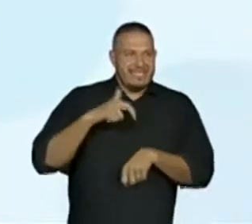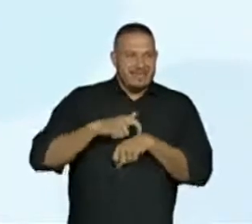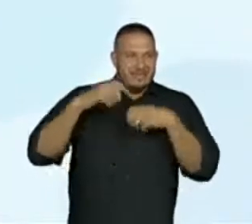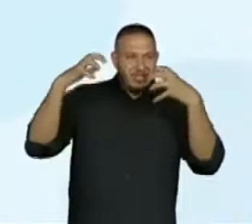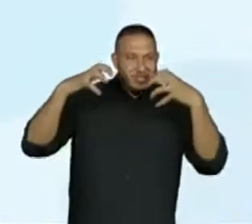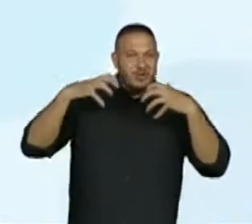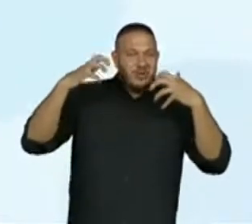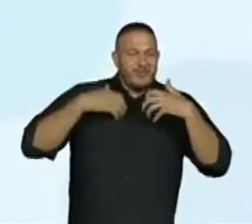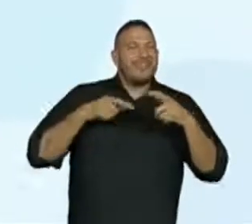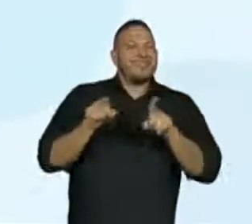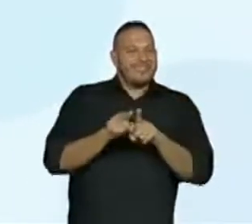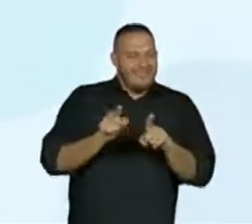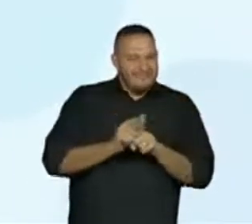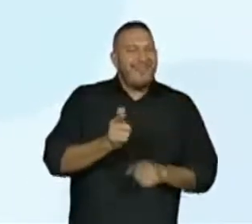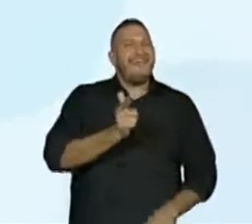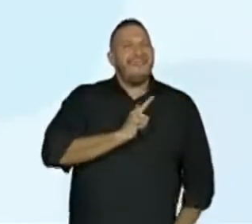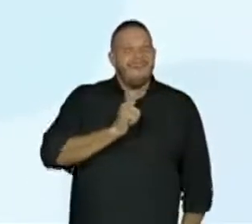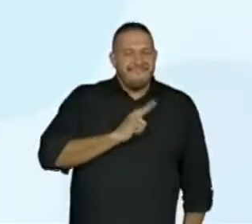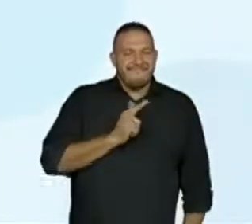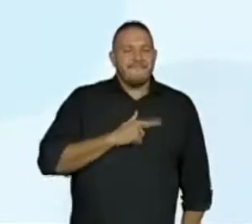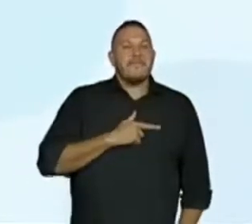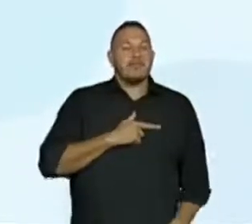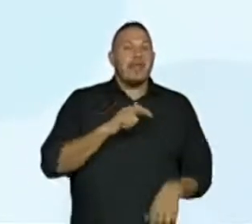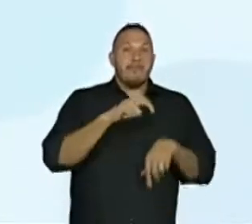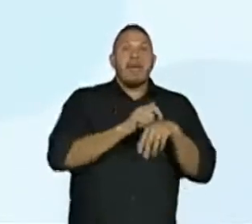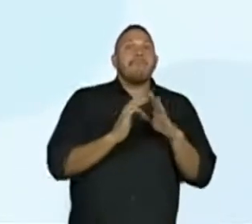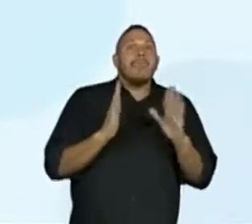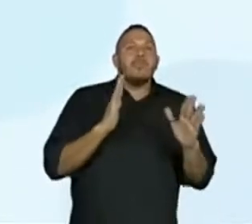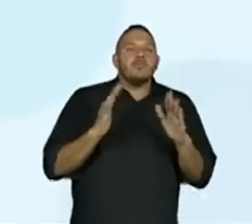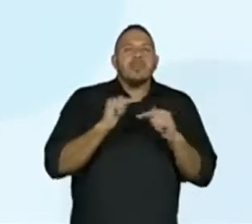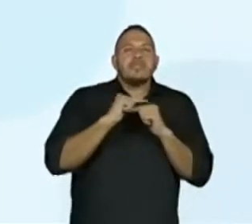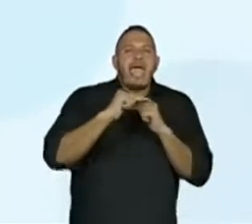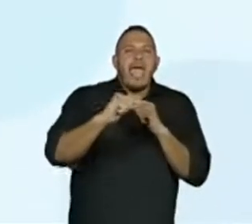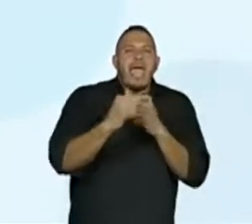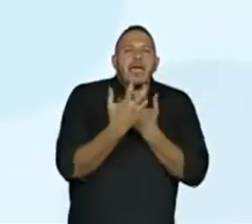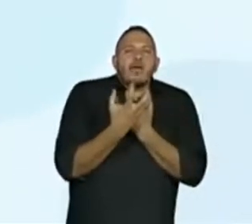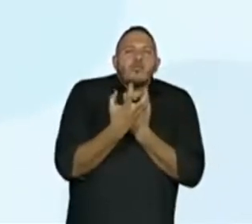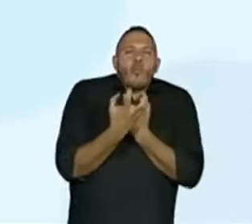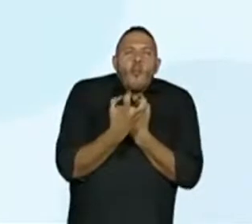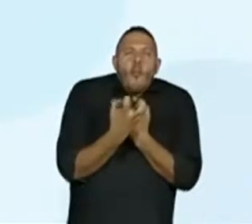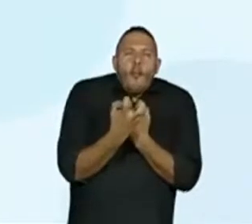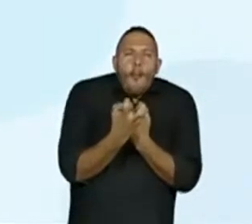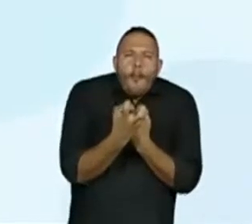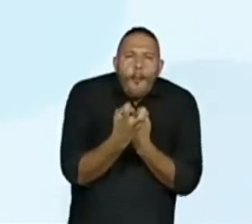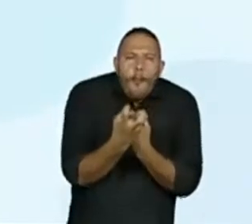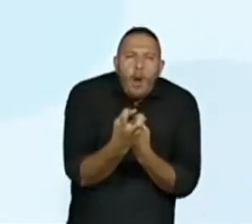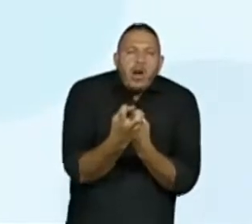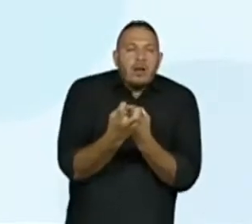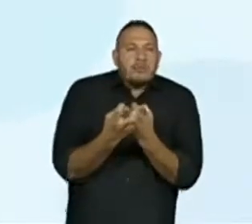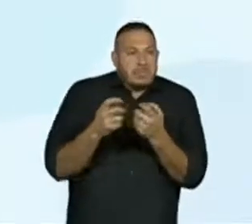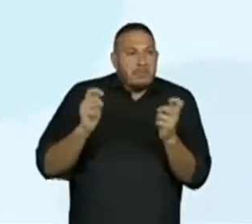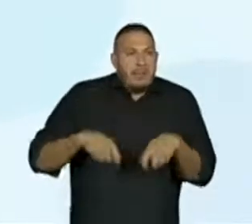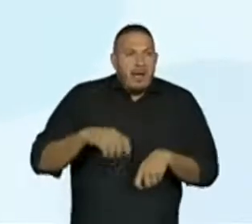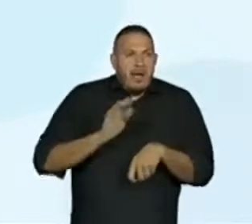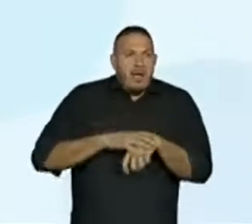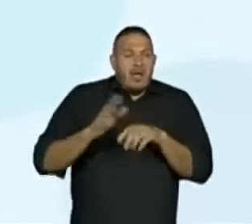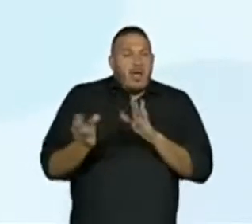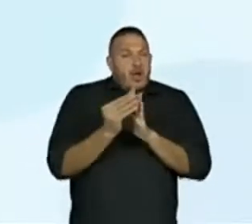também os períodos de seca verdade períodos de chuva poderíamos completar